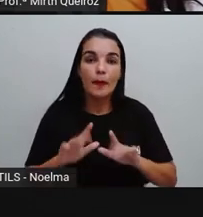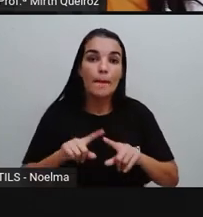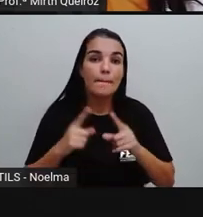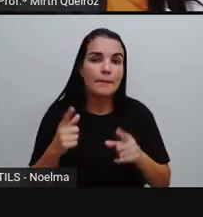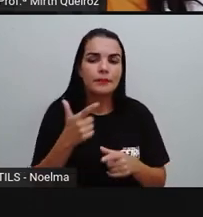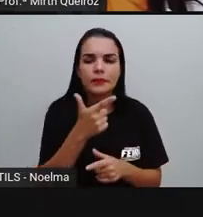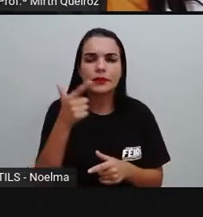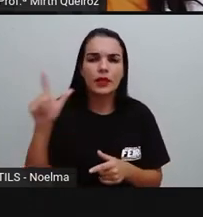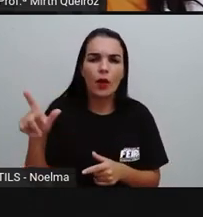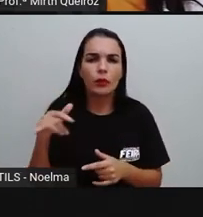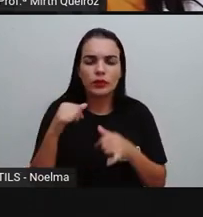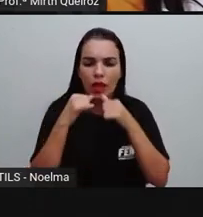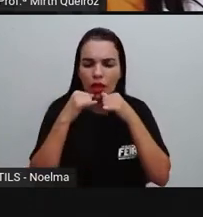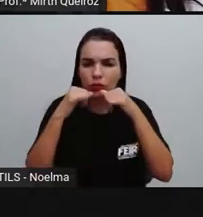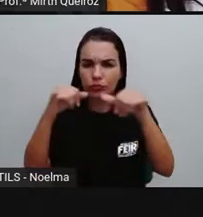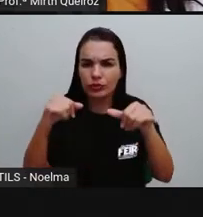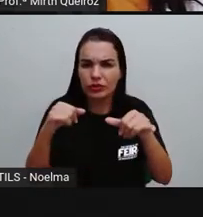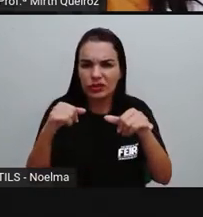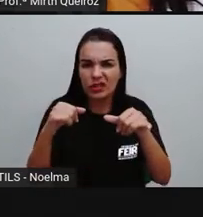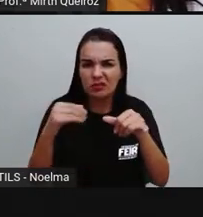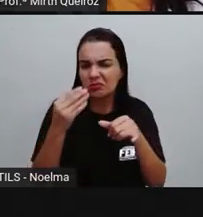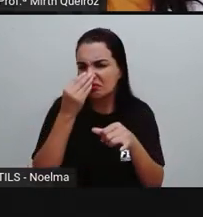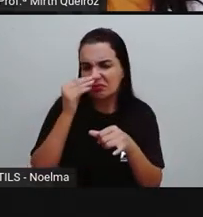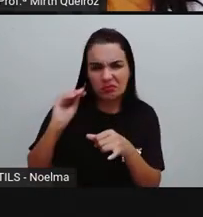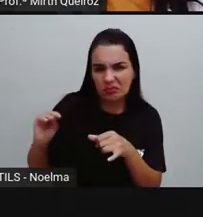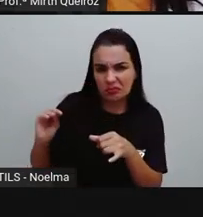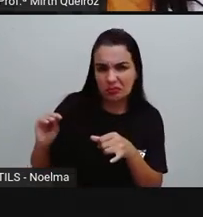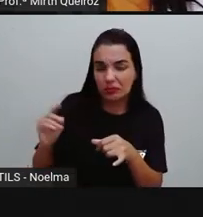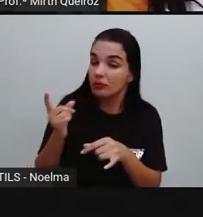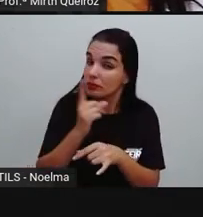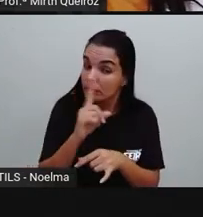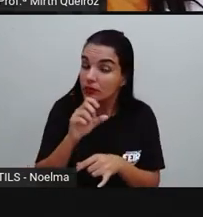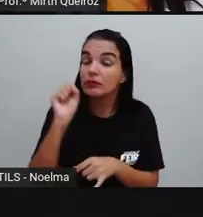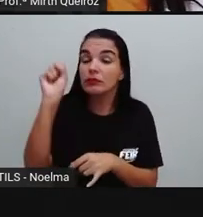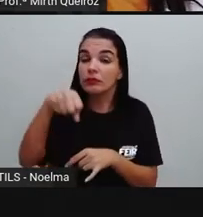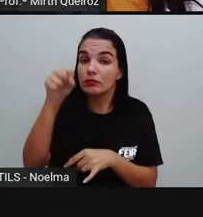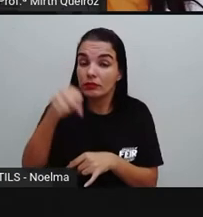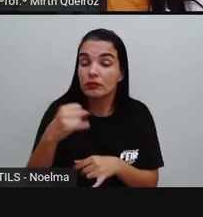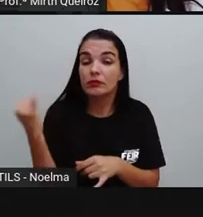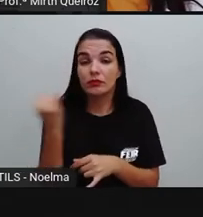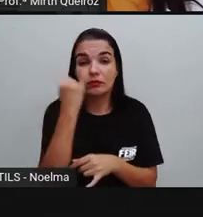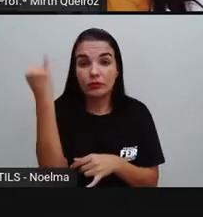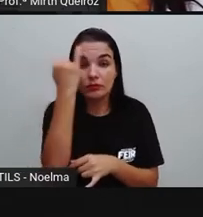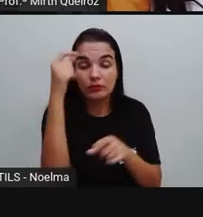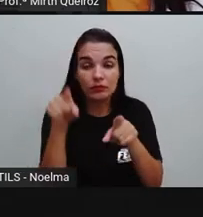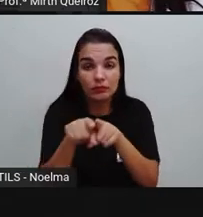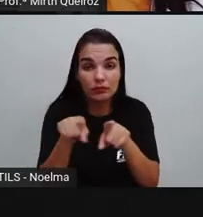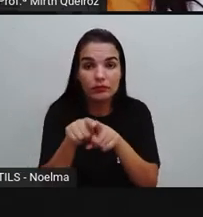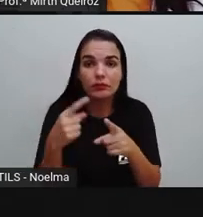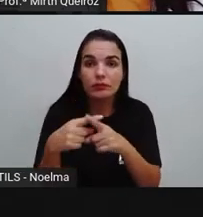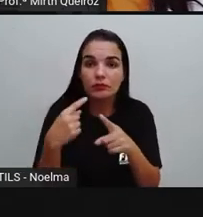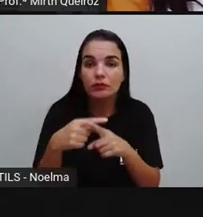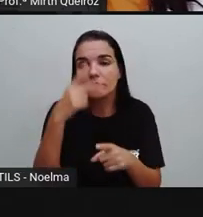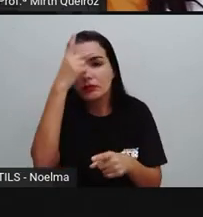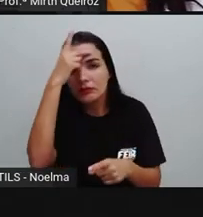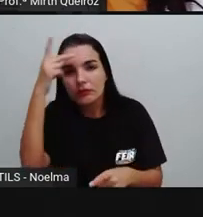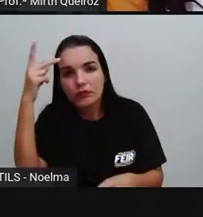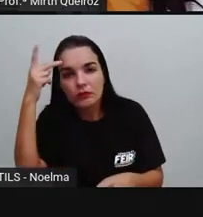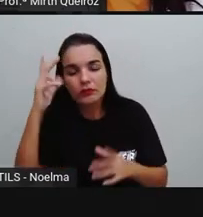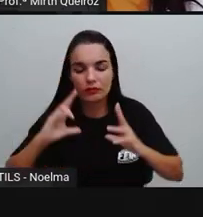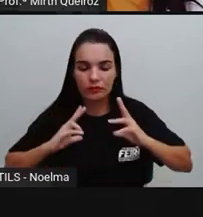outra notícia, ela é interessante? Não é legal de se saber? É sim, é muito interessante, até porque nós estamos falando sobre a